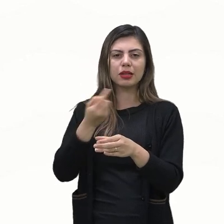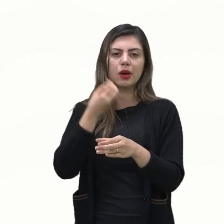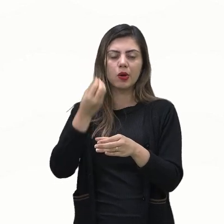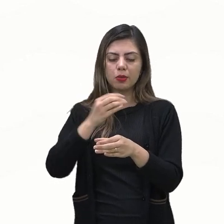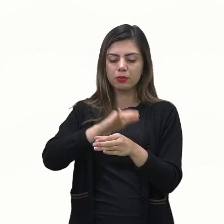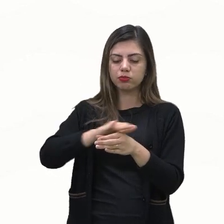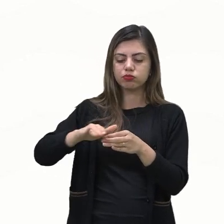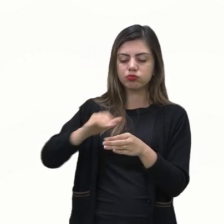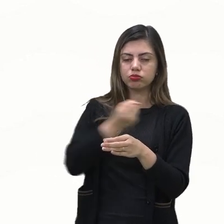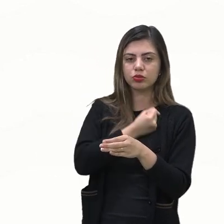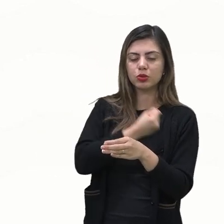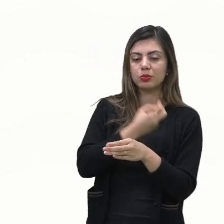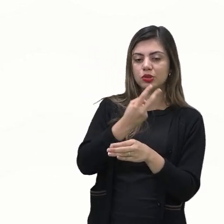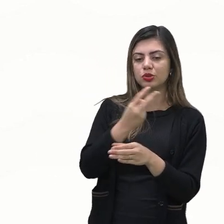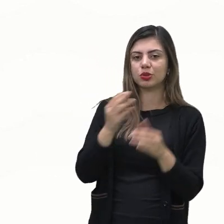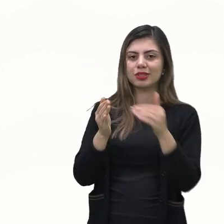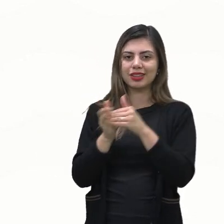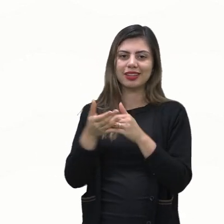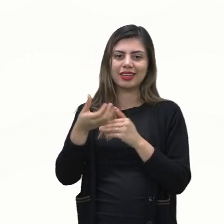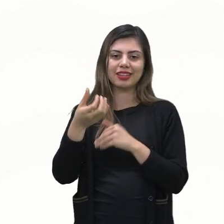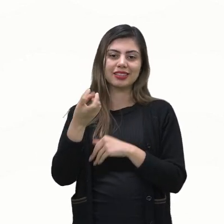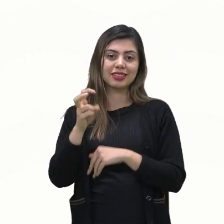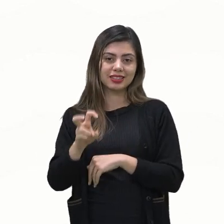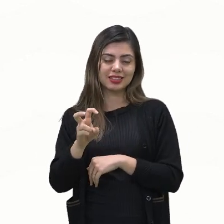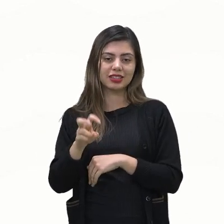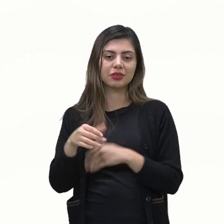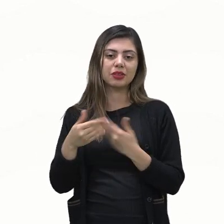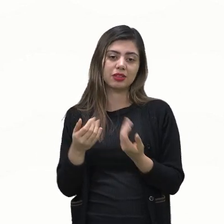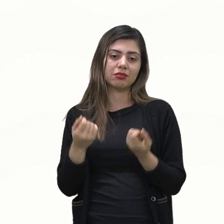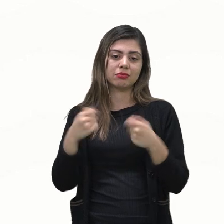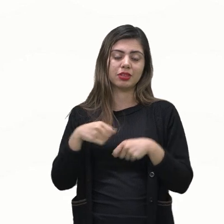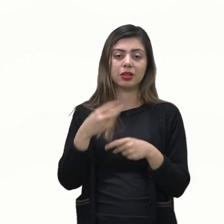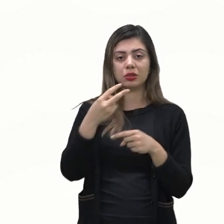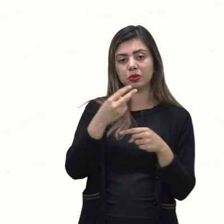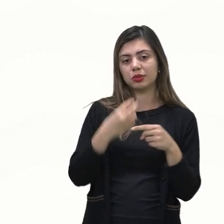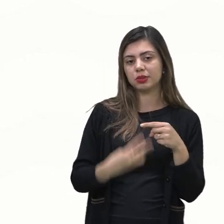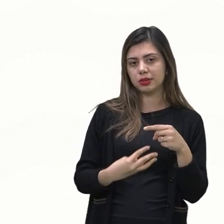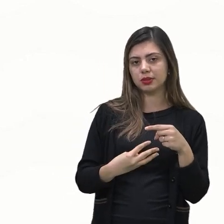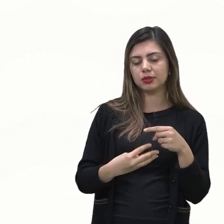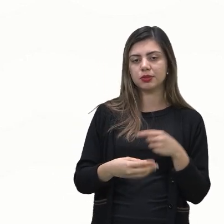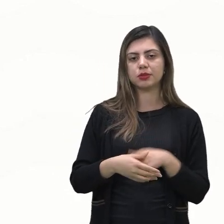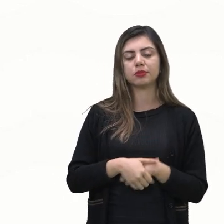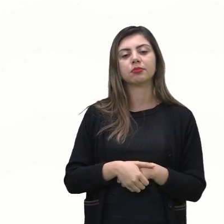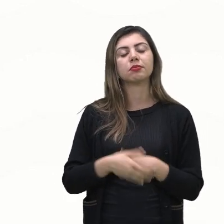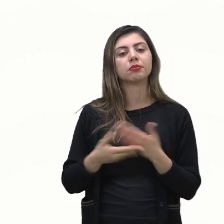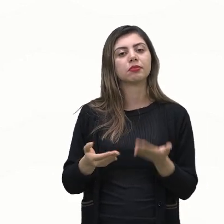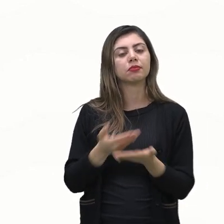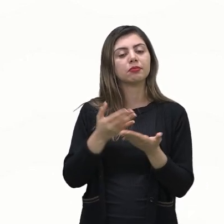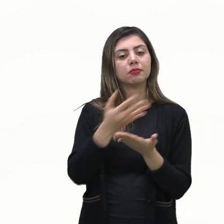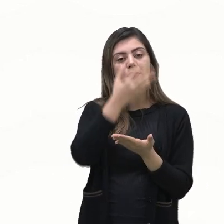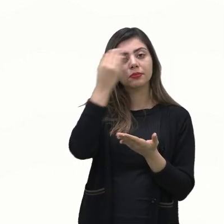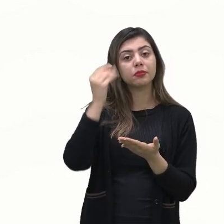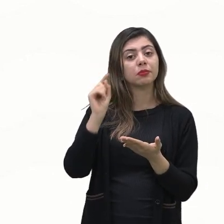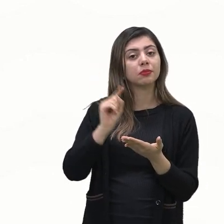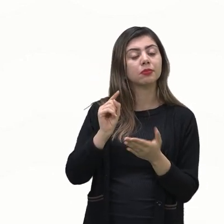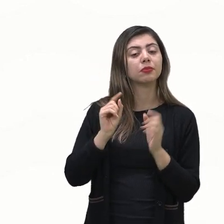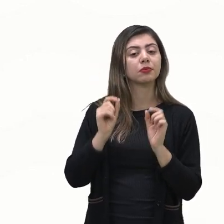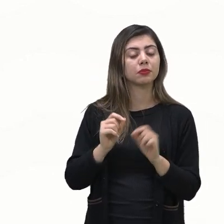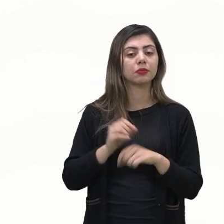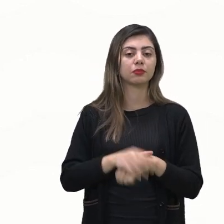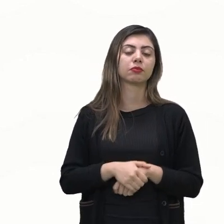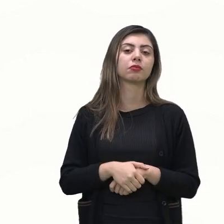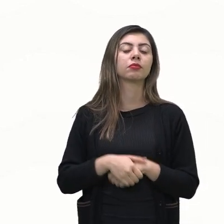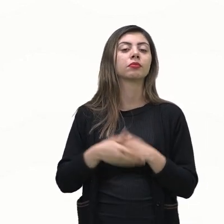um número de 2 até 5 é de 2 para 3 não se esqueçam que também tá ao